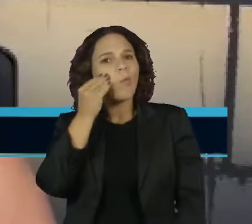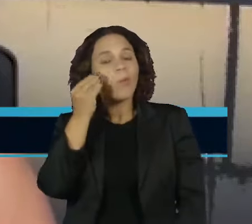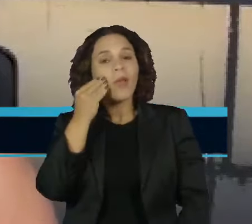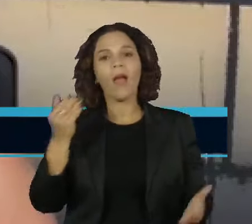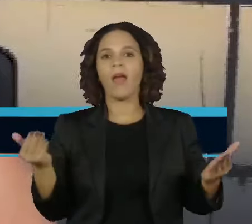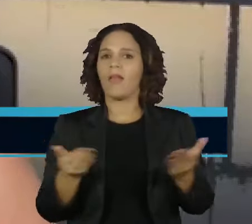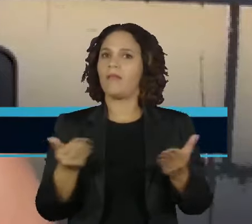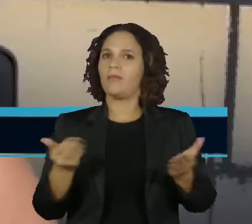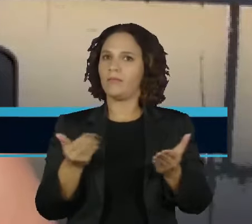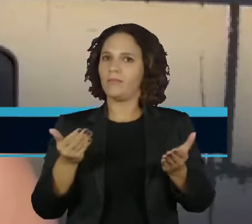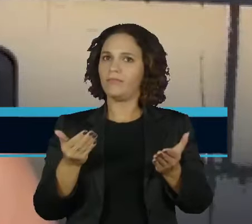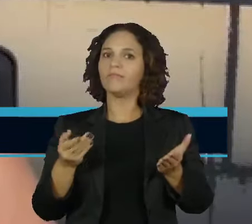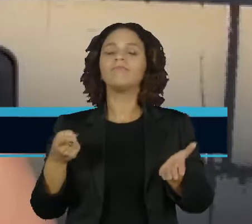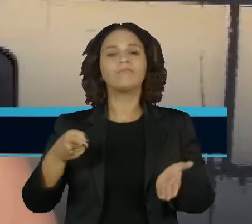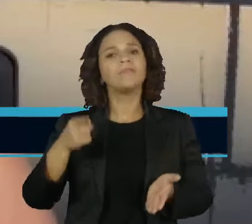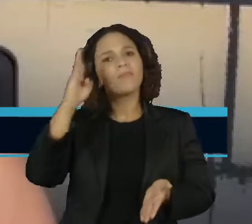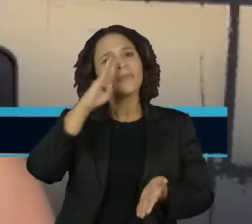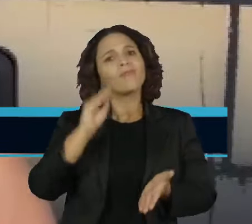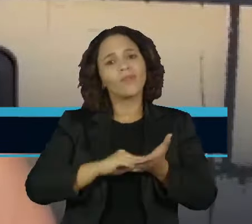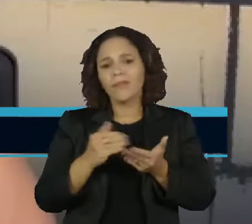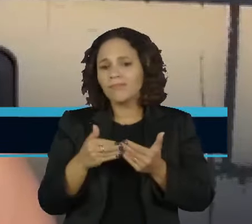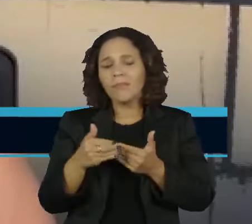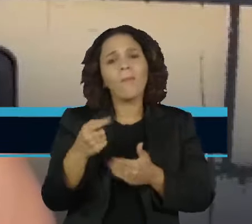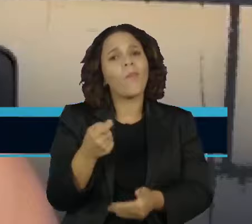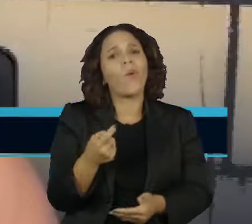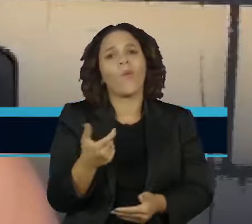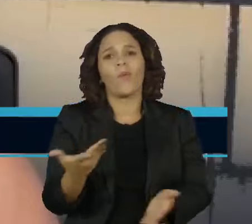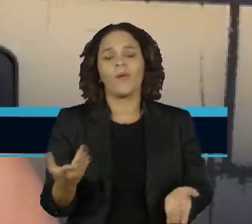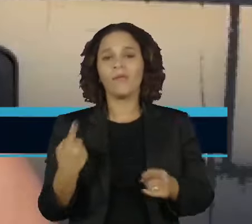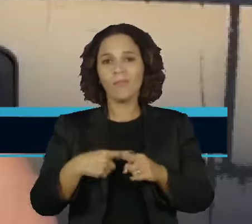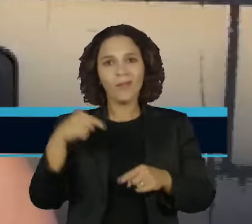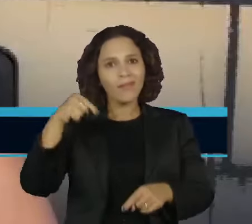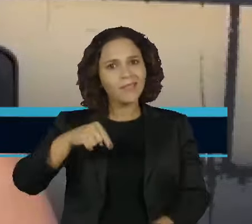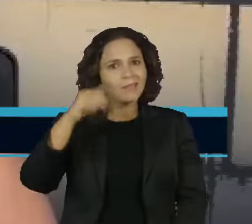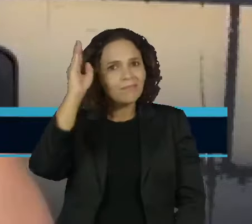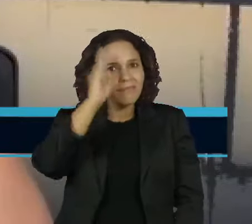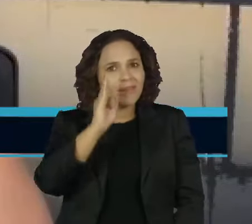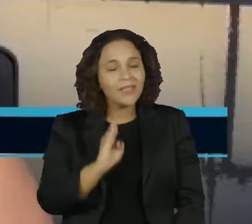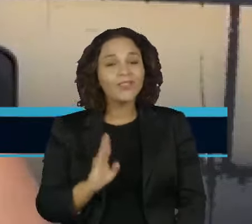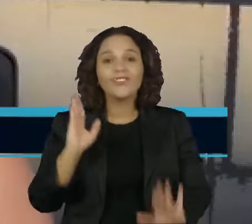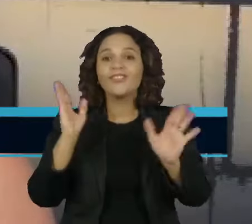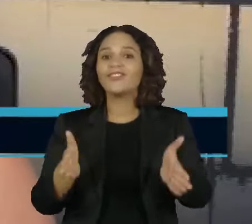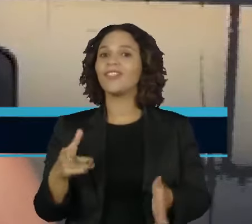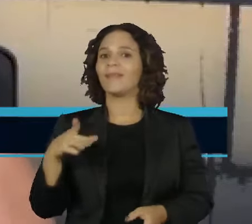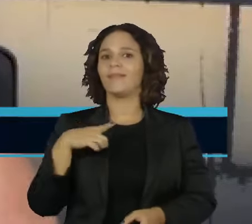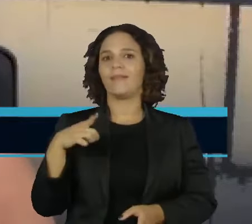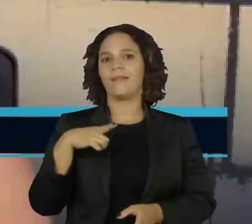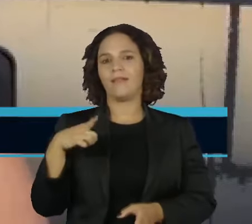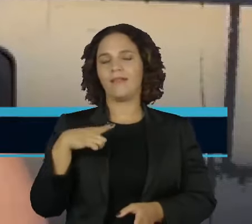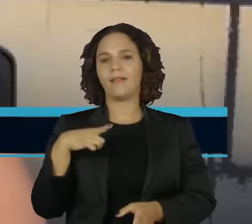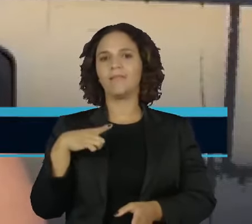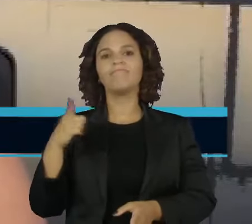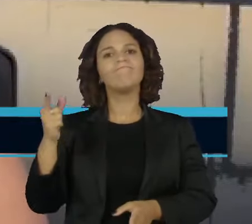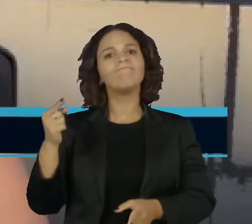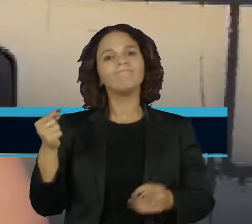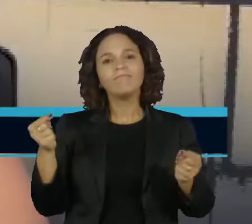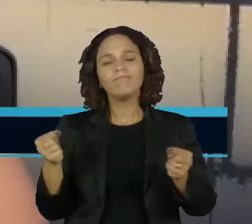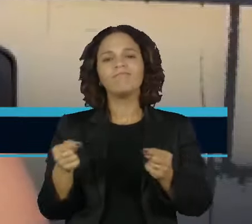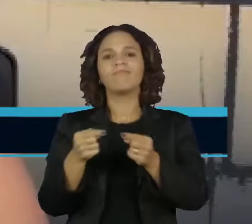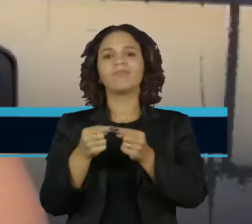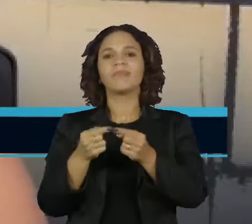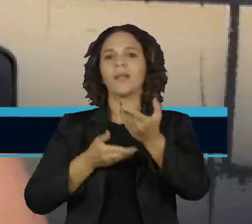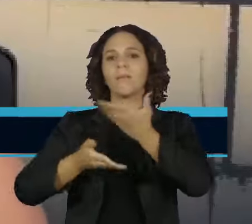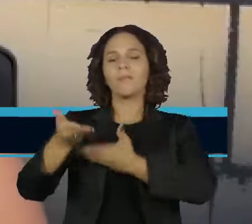falta pouco para o país fazer isso, porque o Brasil é um país que já tem uma relação com a